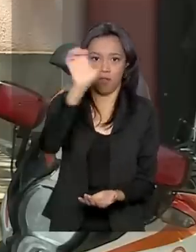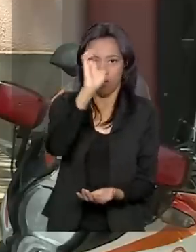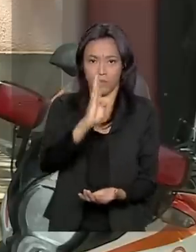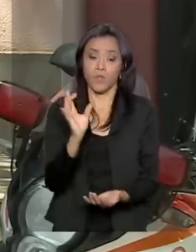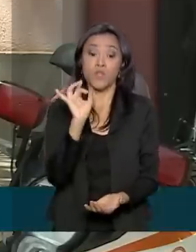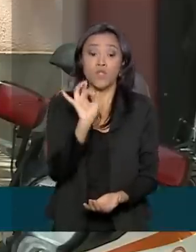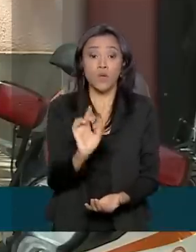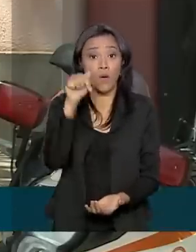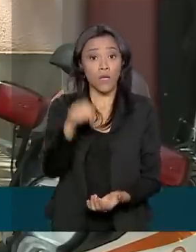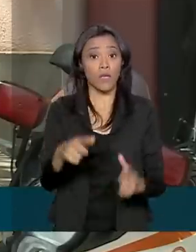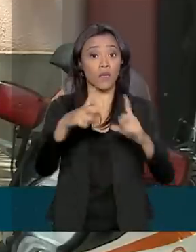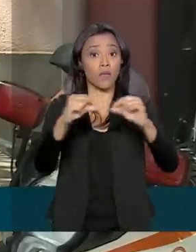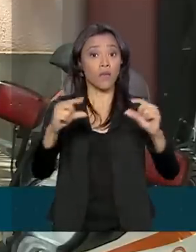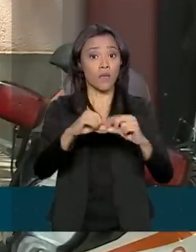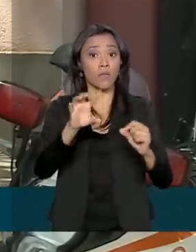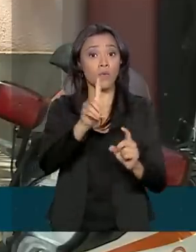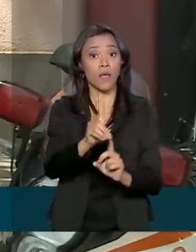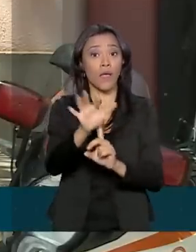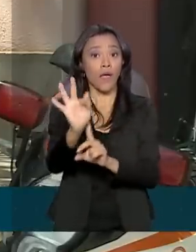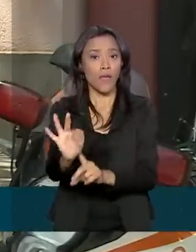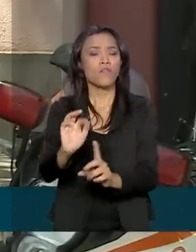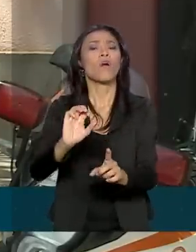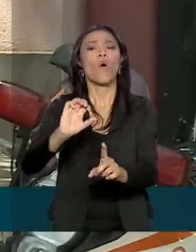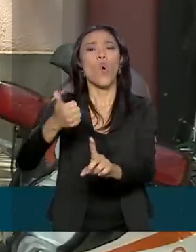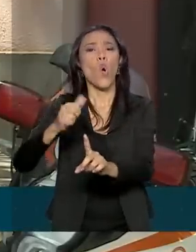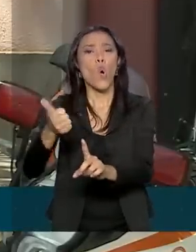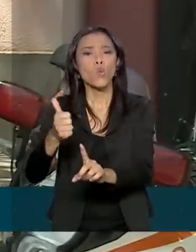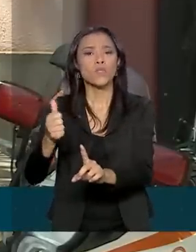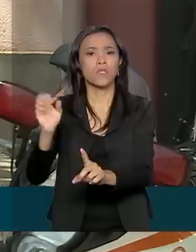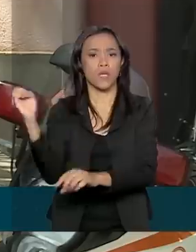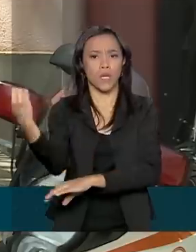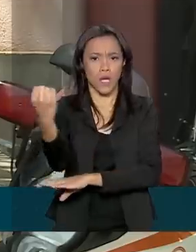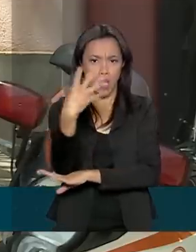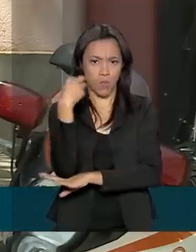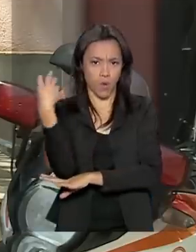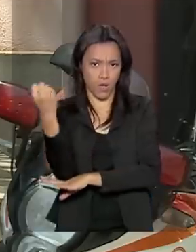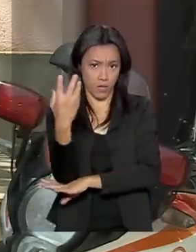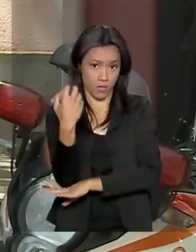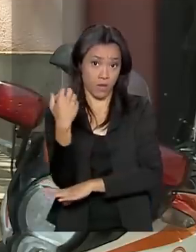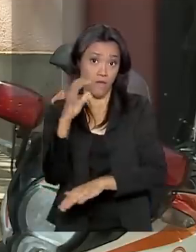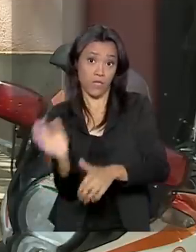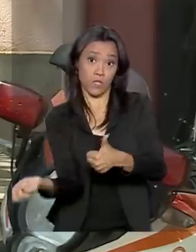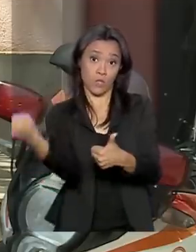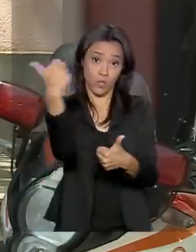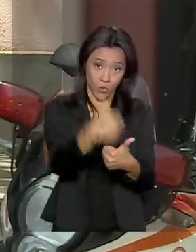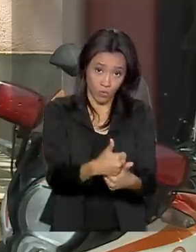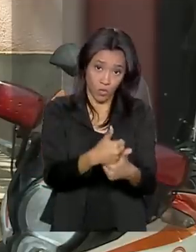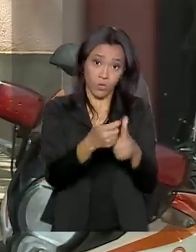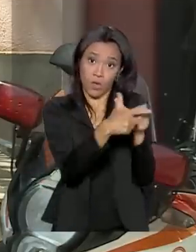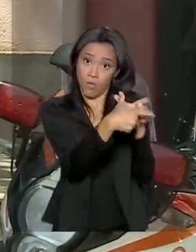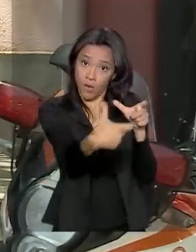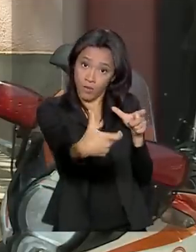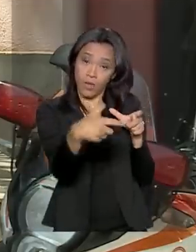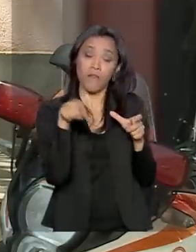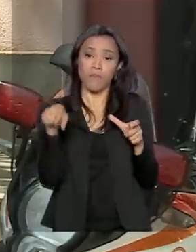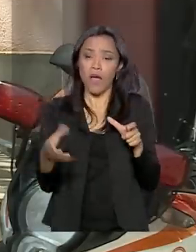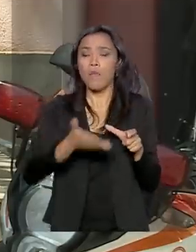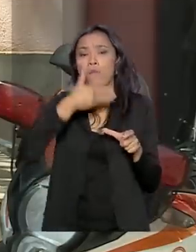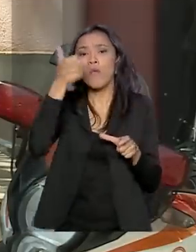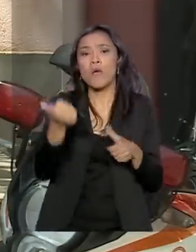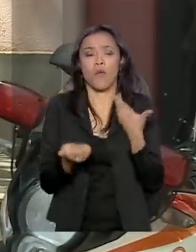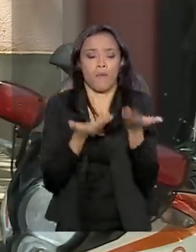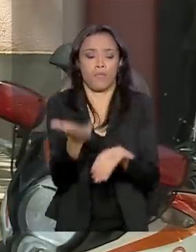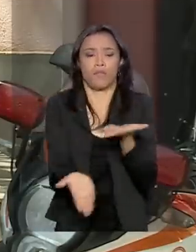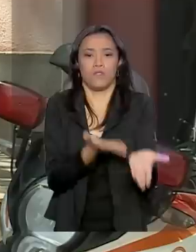no Distrito Federal, 11 ambulâncias vão substituir parte da frota. Os equipamentos vão melhorar o atendimento à